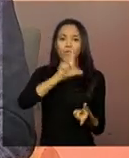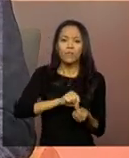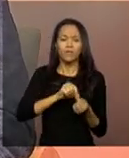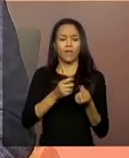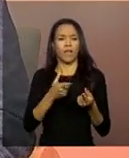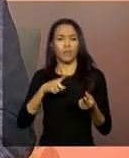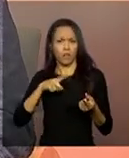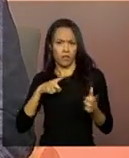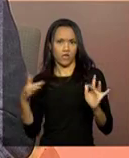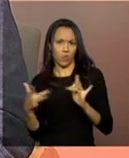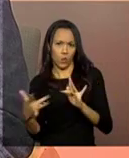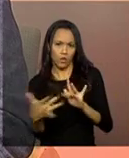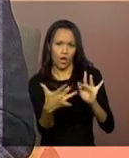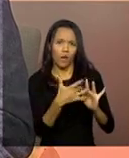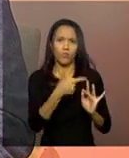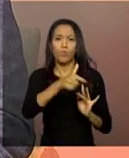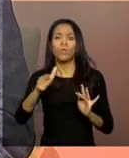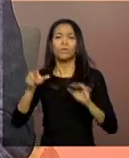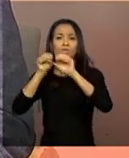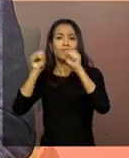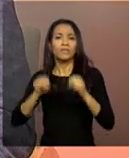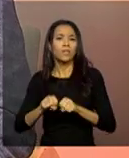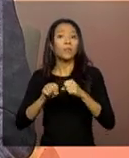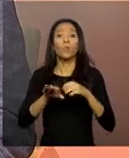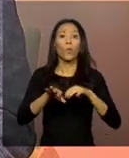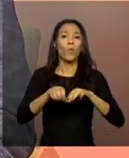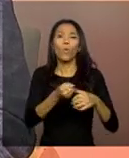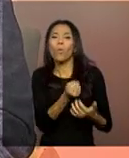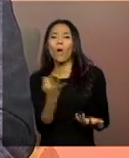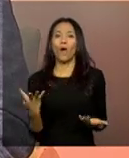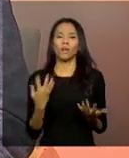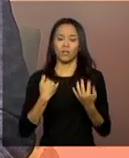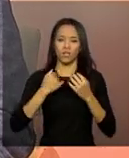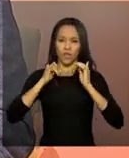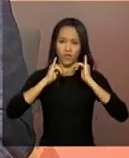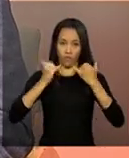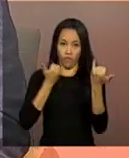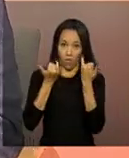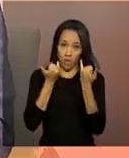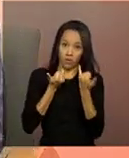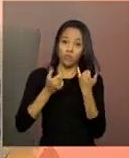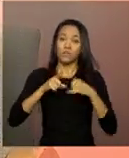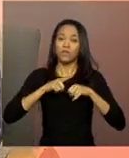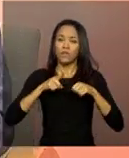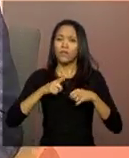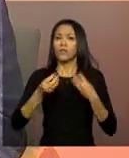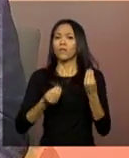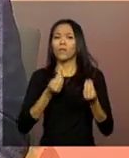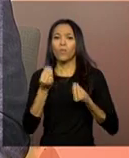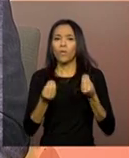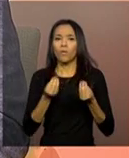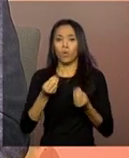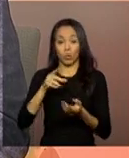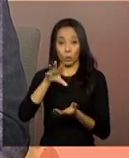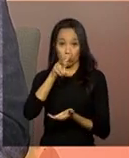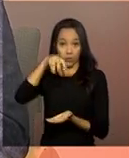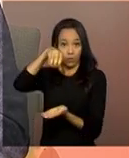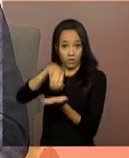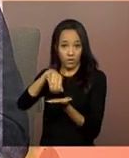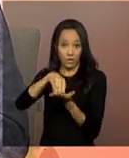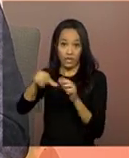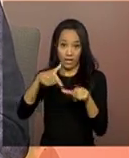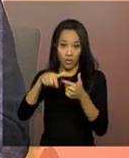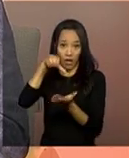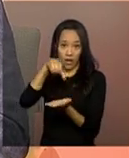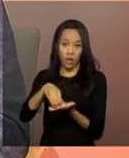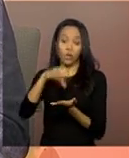sistemas? E quais as informações sobre a família, o técnico do CRAs ou do CREAS, já